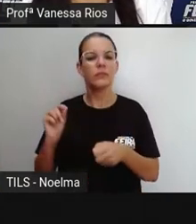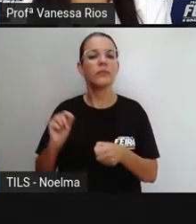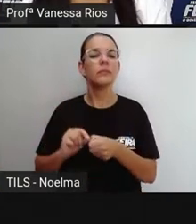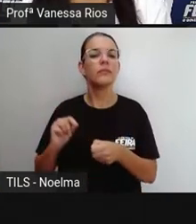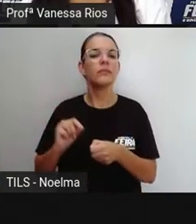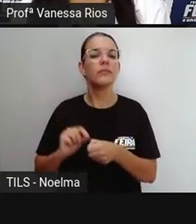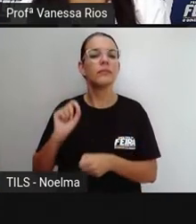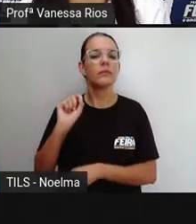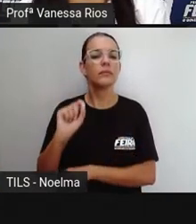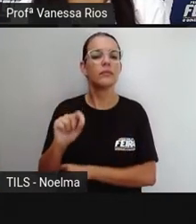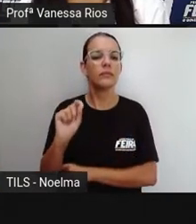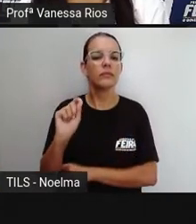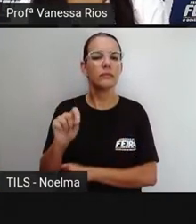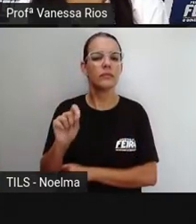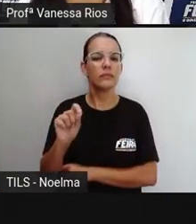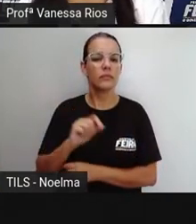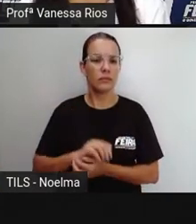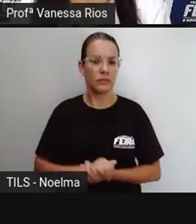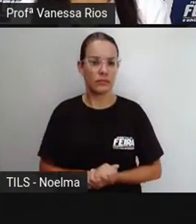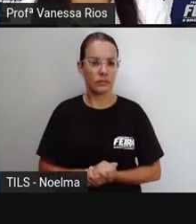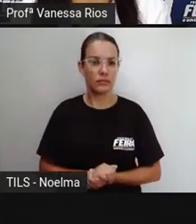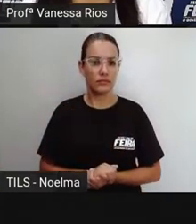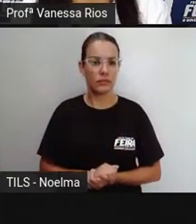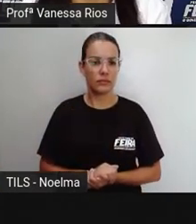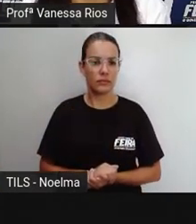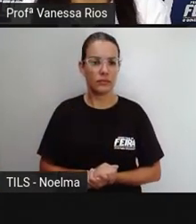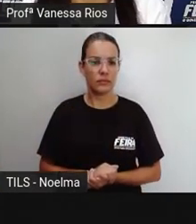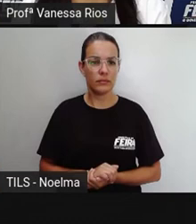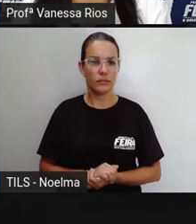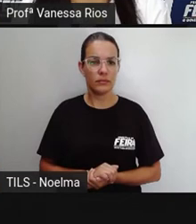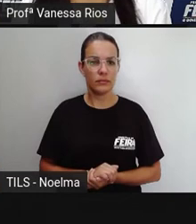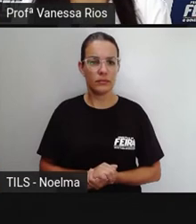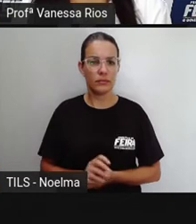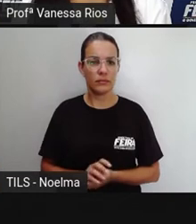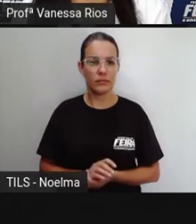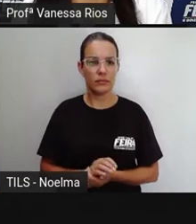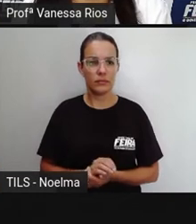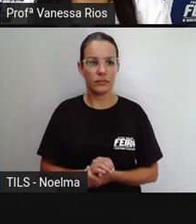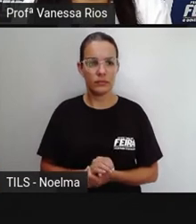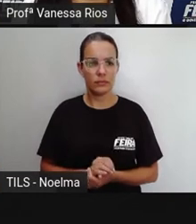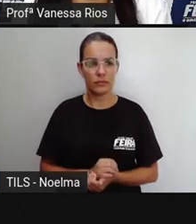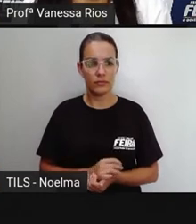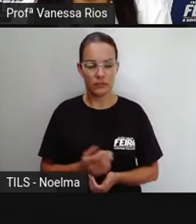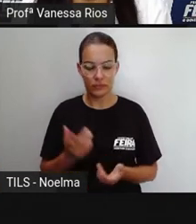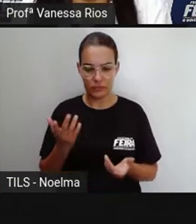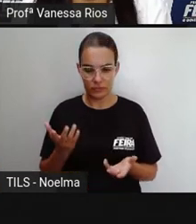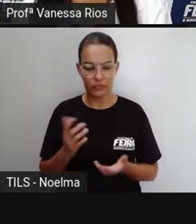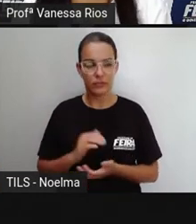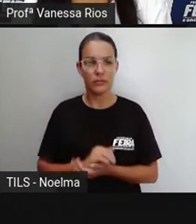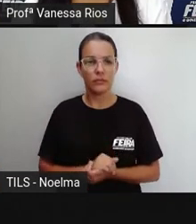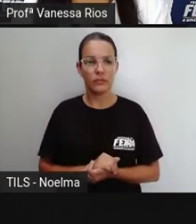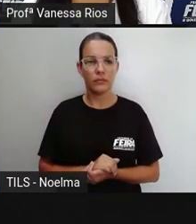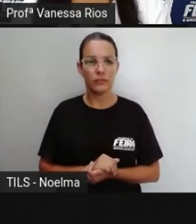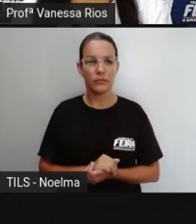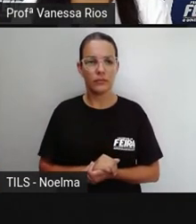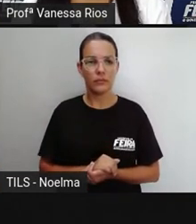juntam para observar as necessidades das pessoas que moram nesse determinado espaço.